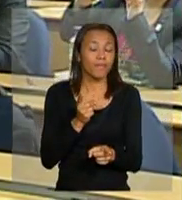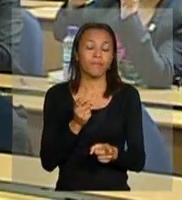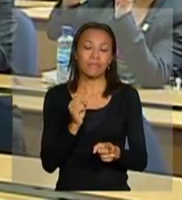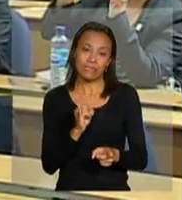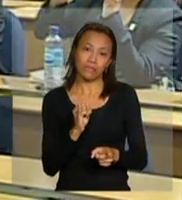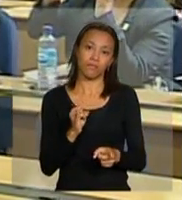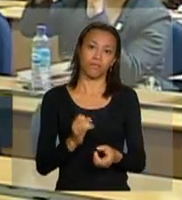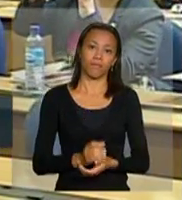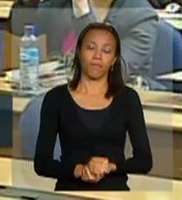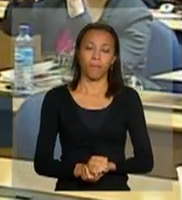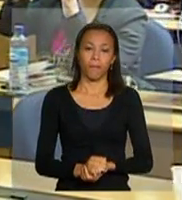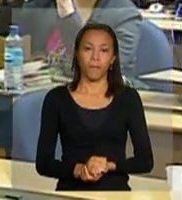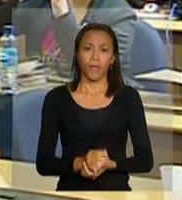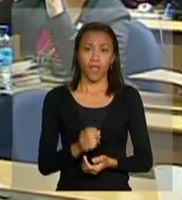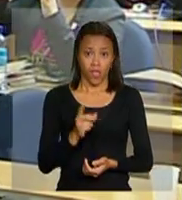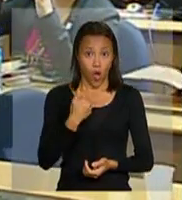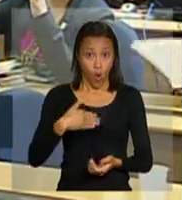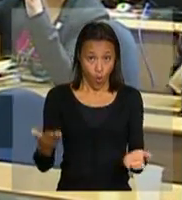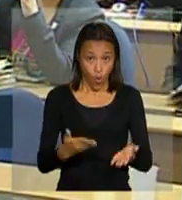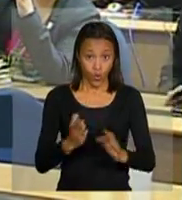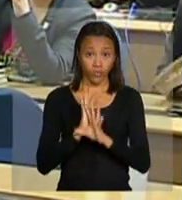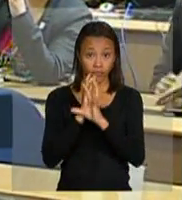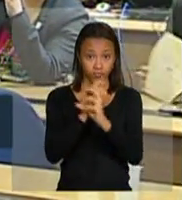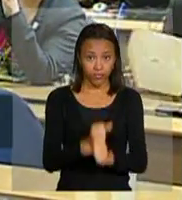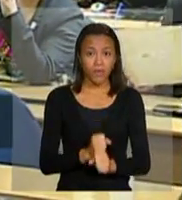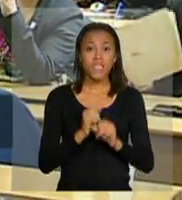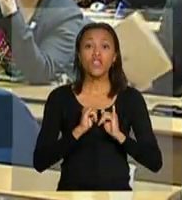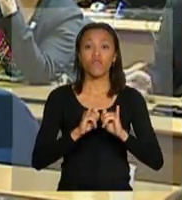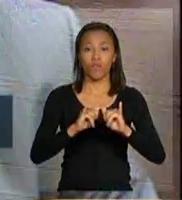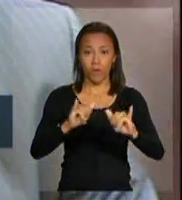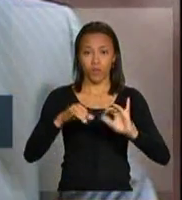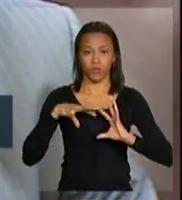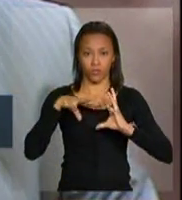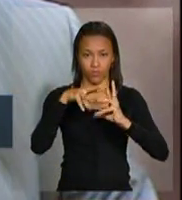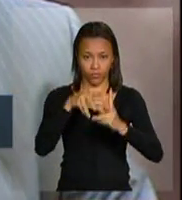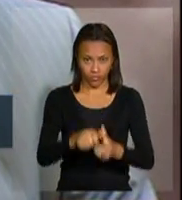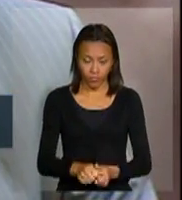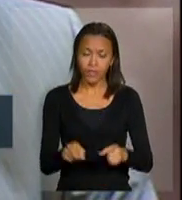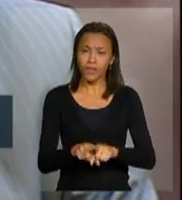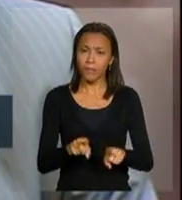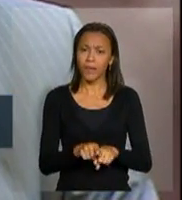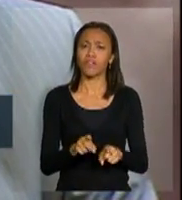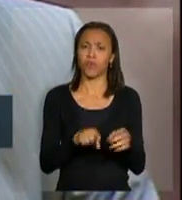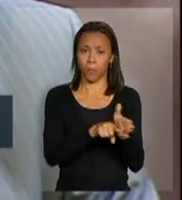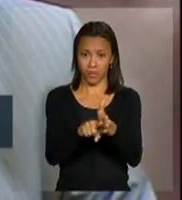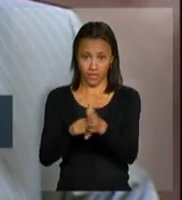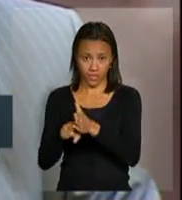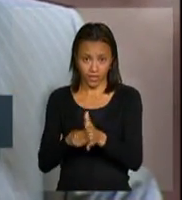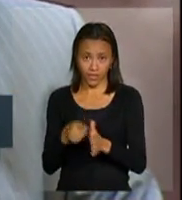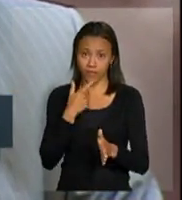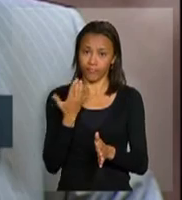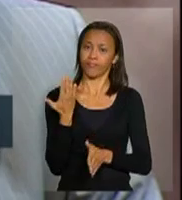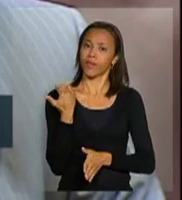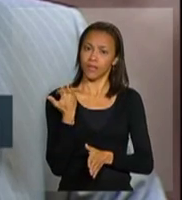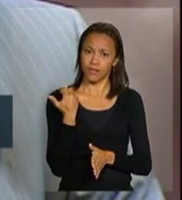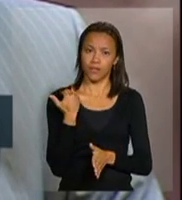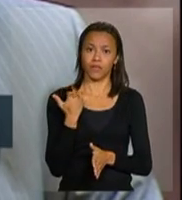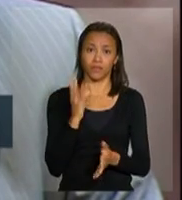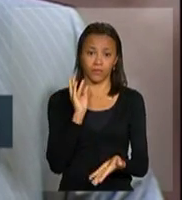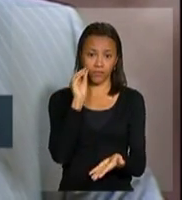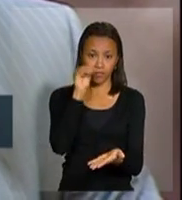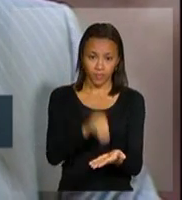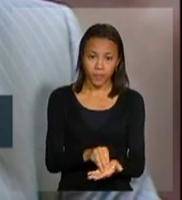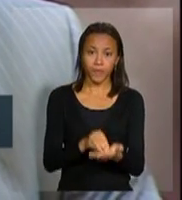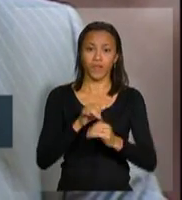rapidamente, trazer alguns dados globais e, com ênfase em dados recentes, publicados pelo Unaids